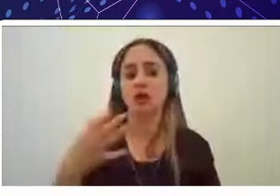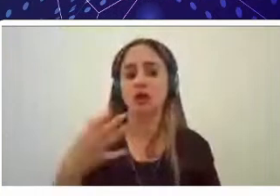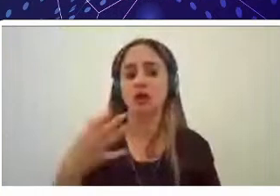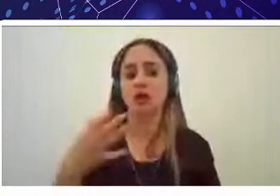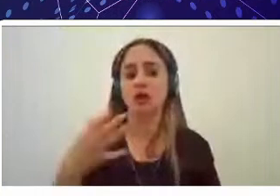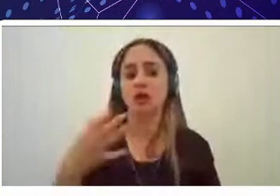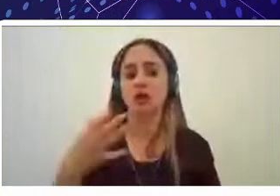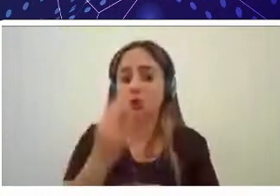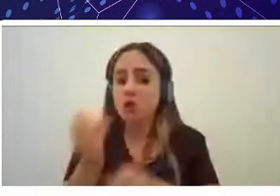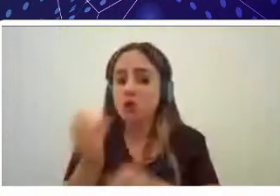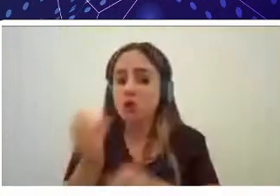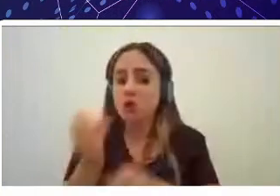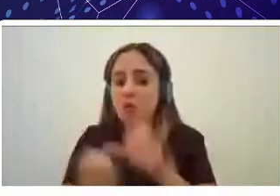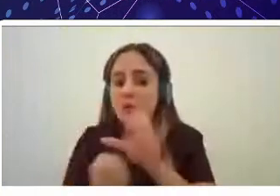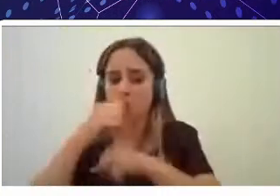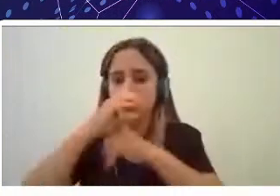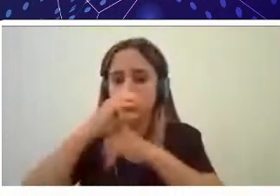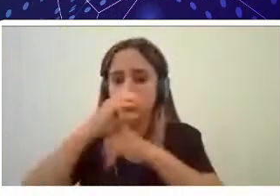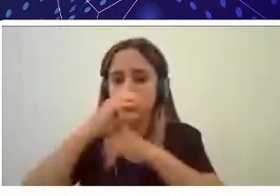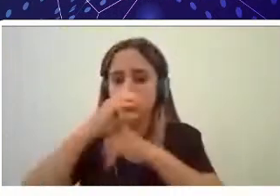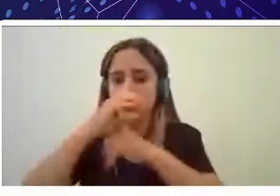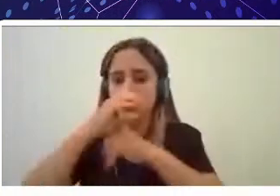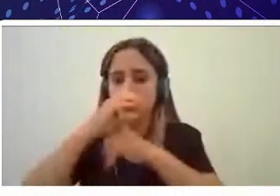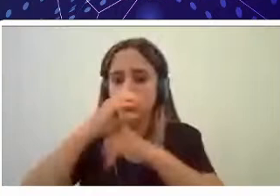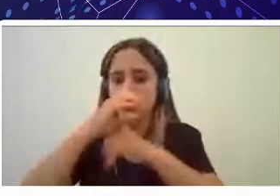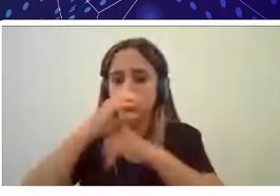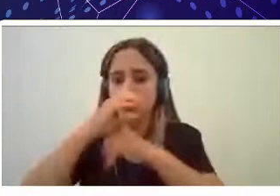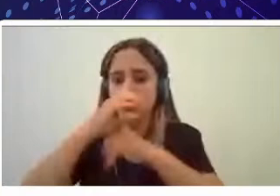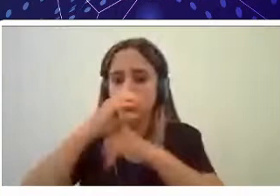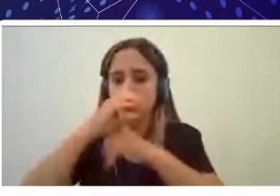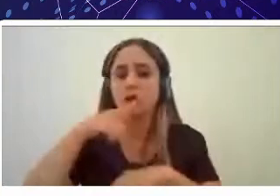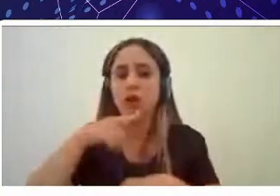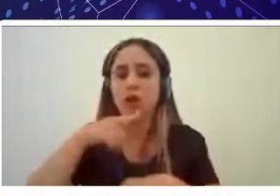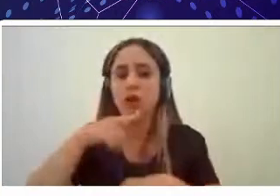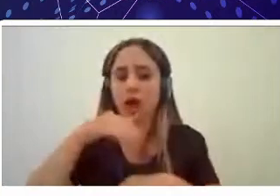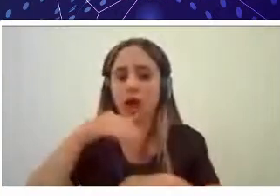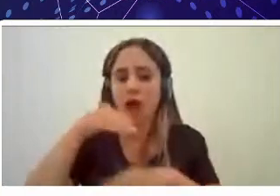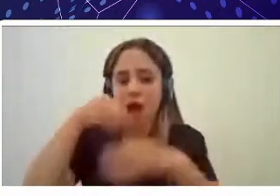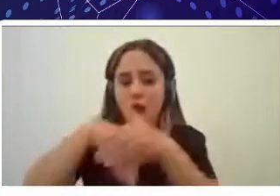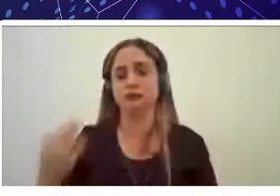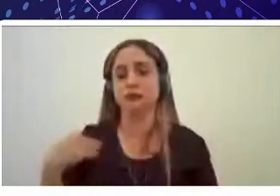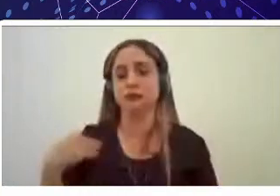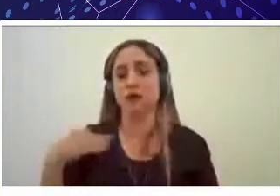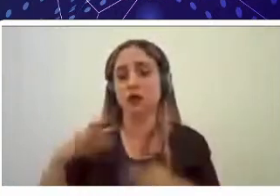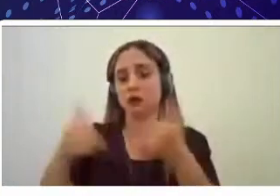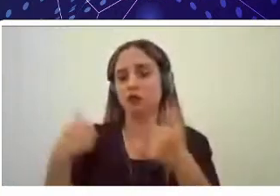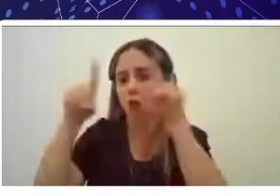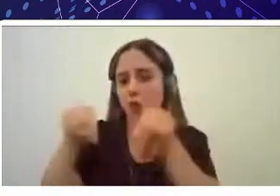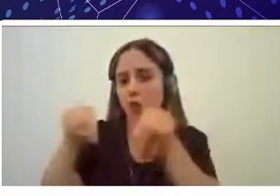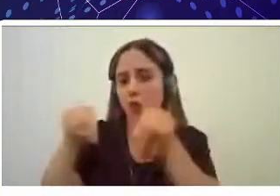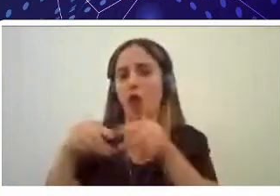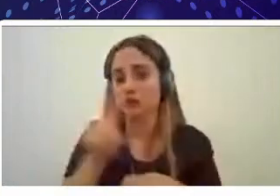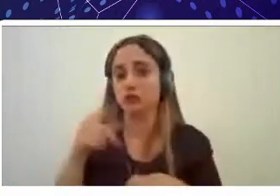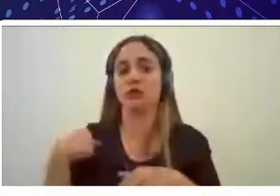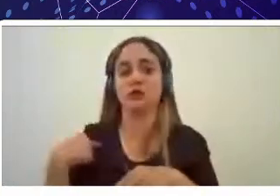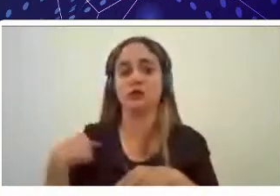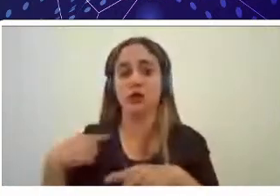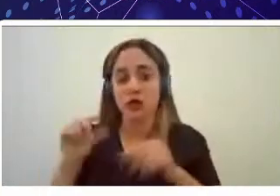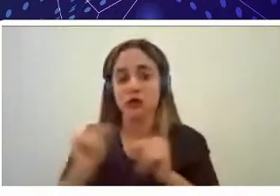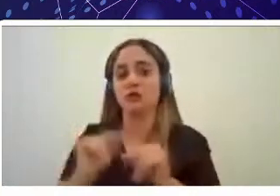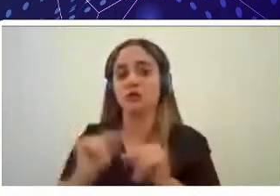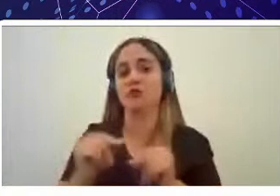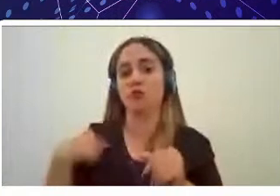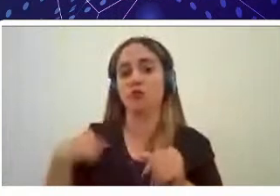que faz com que o engenharia de pesca seja inserido no mercado em todos os setores, perdão, em todos os setores não,